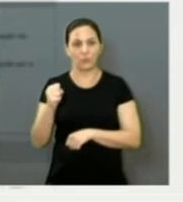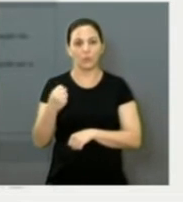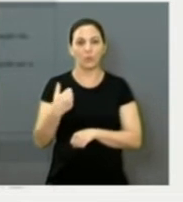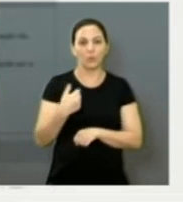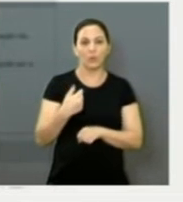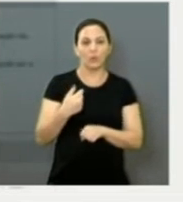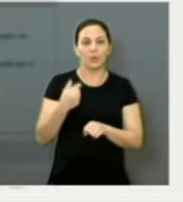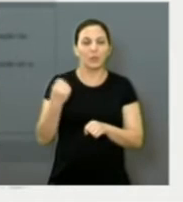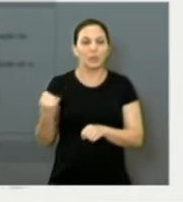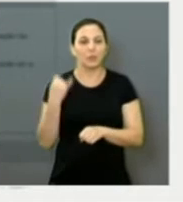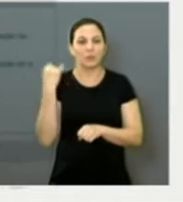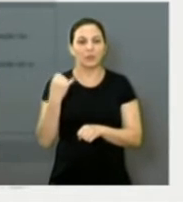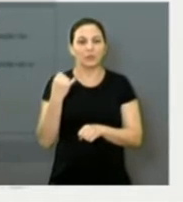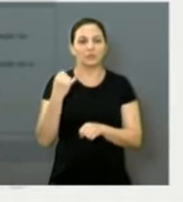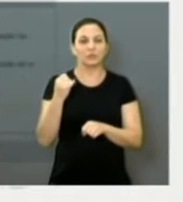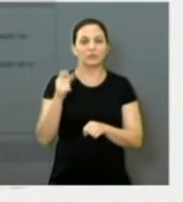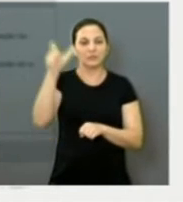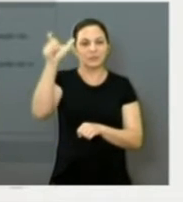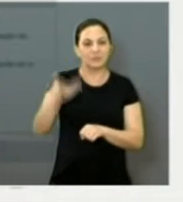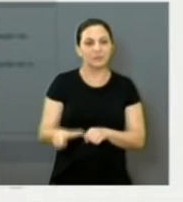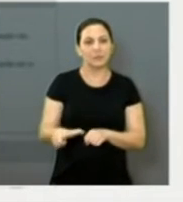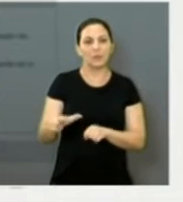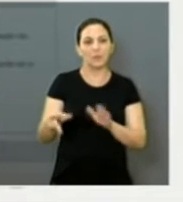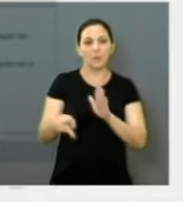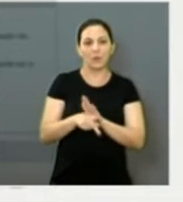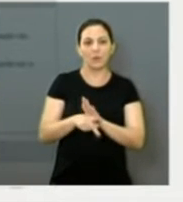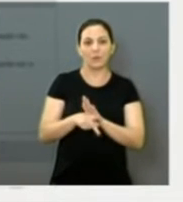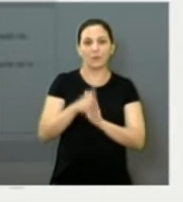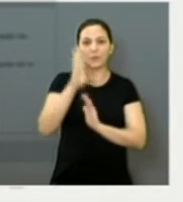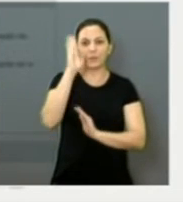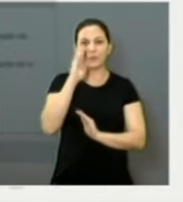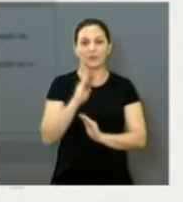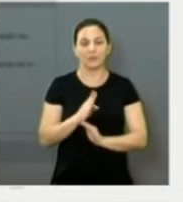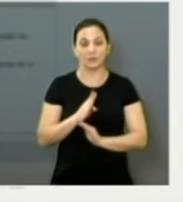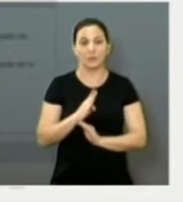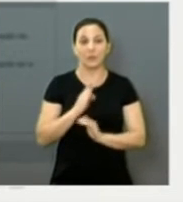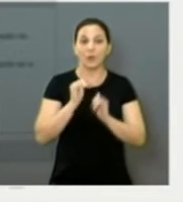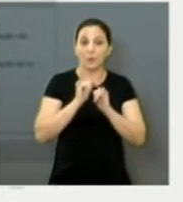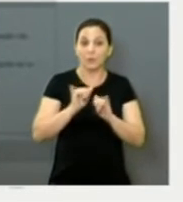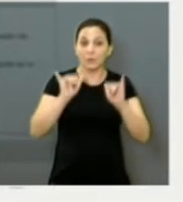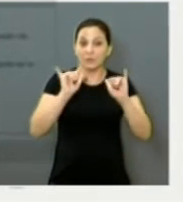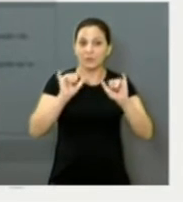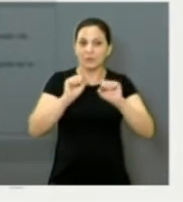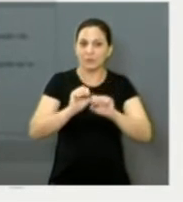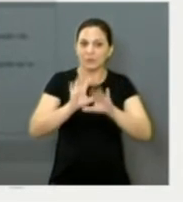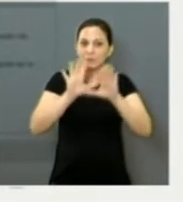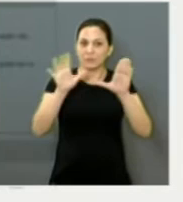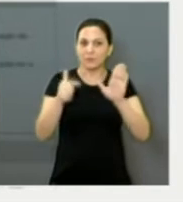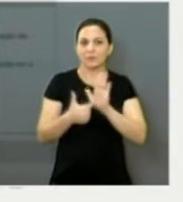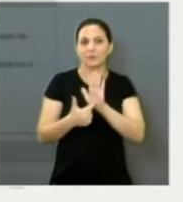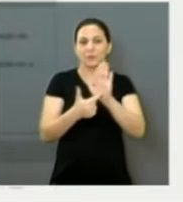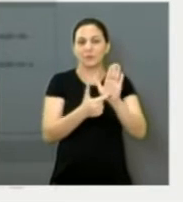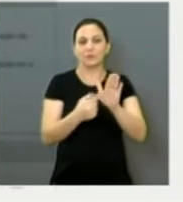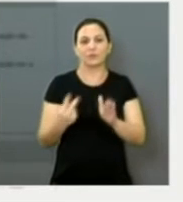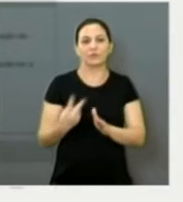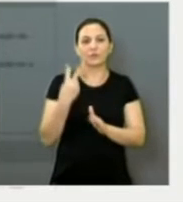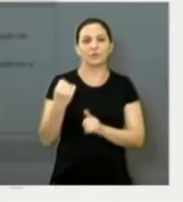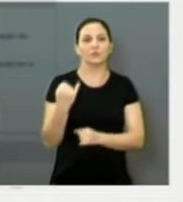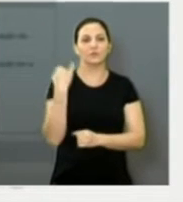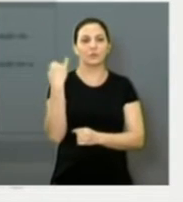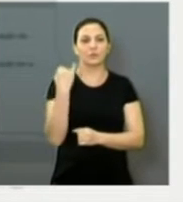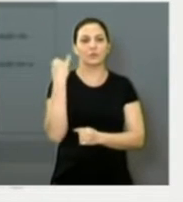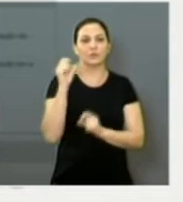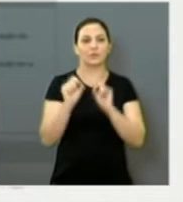civilizacional brasileiro. Neste contexto, a publicidade e a transparência configuram valores muito relevantes.